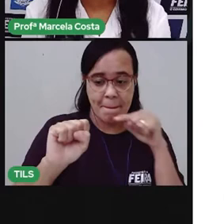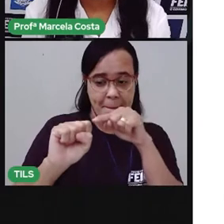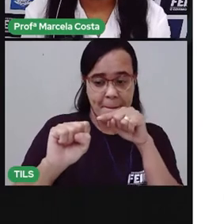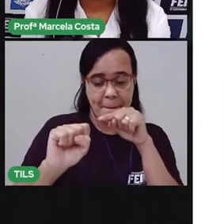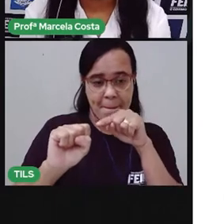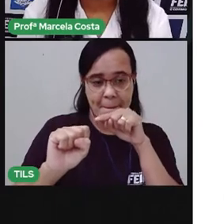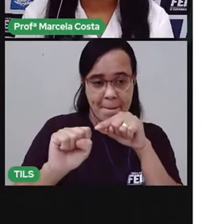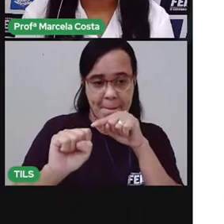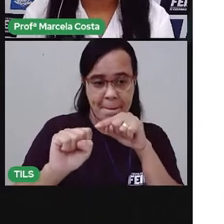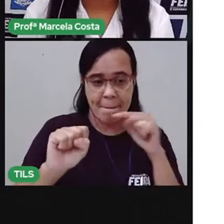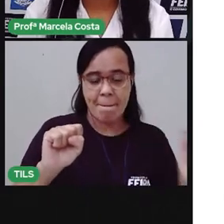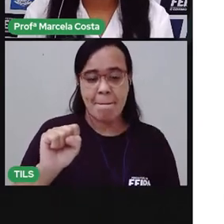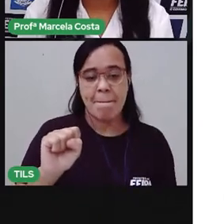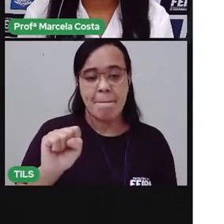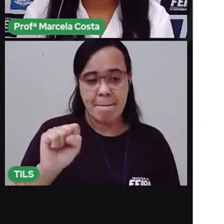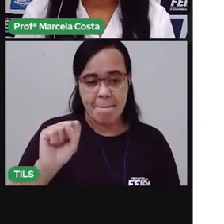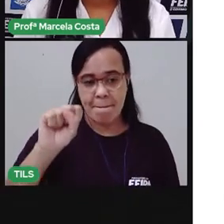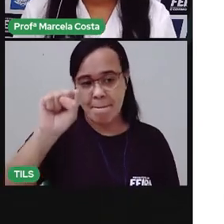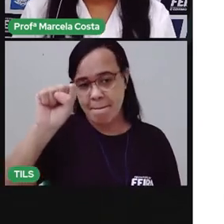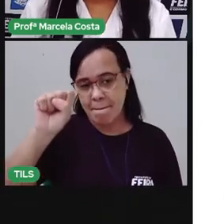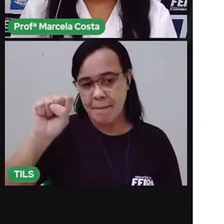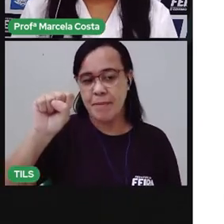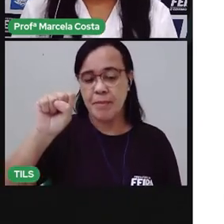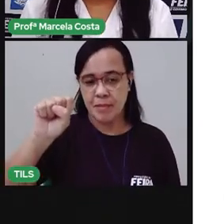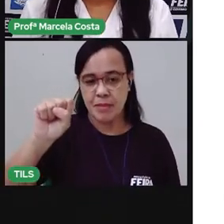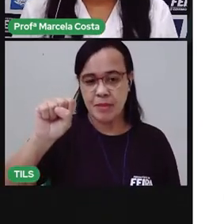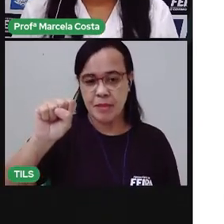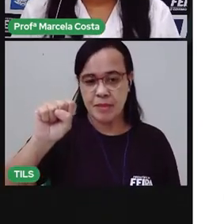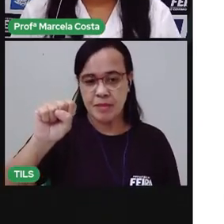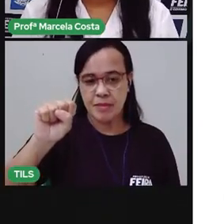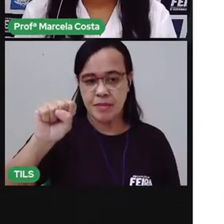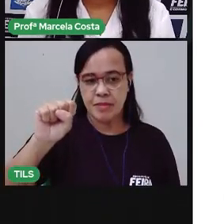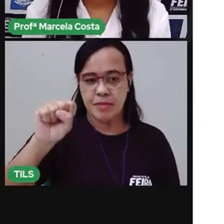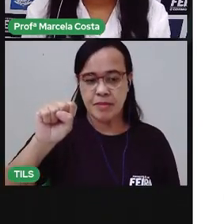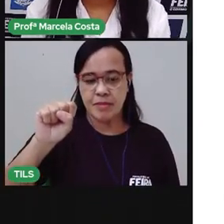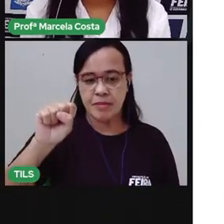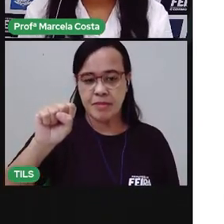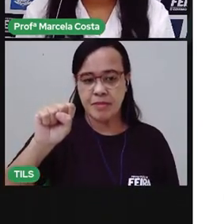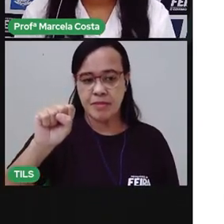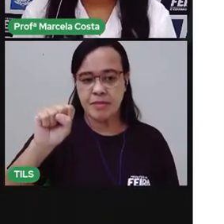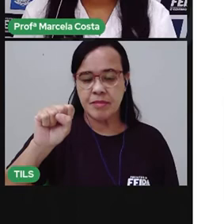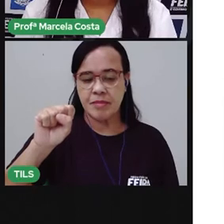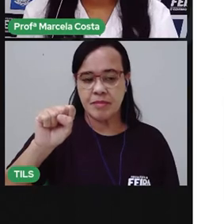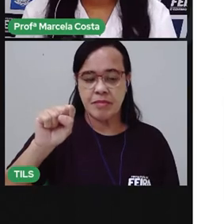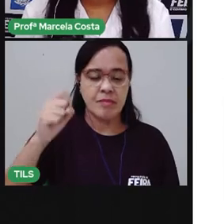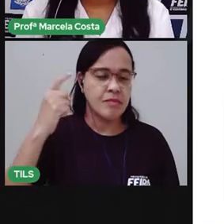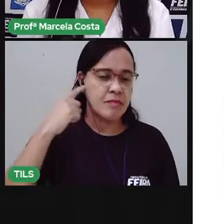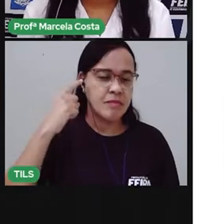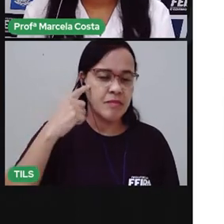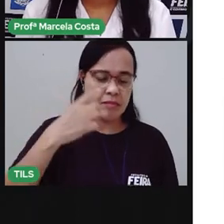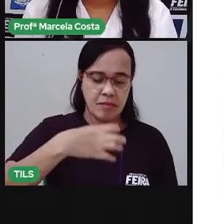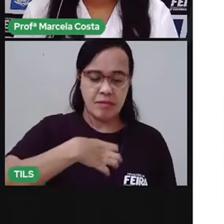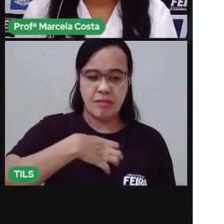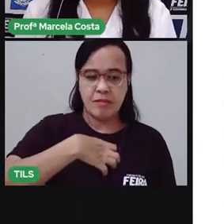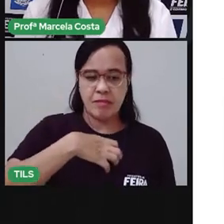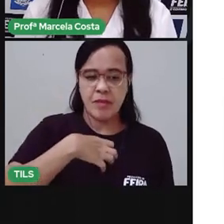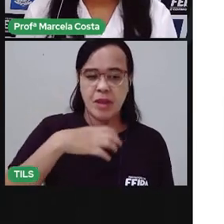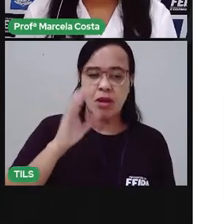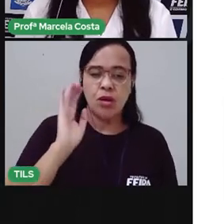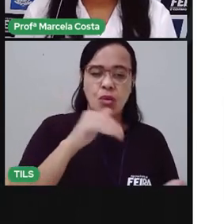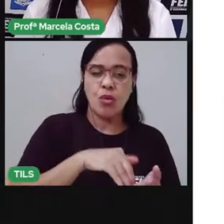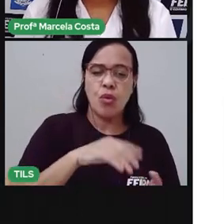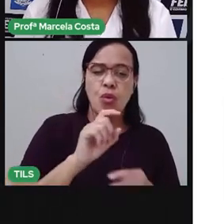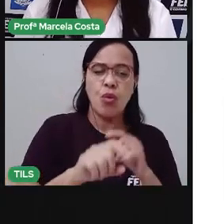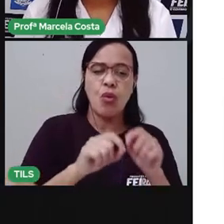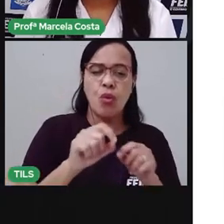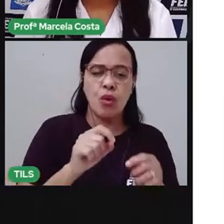O si, né? Tem o som do si. E finaliza com qual som? Qual é o último som que você escuta quando